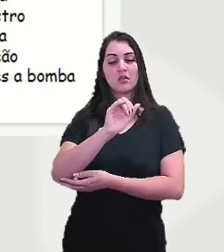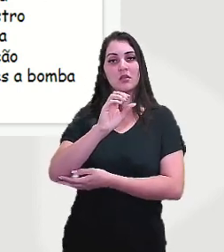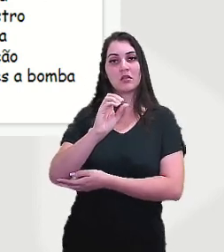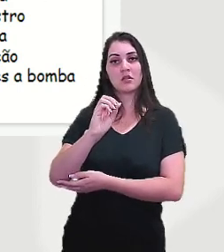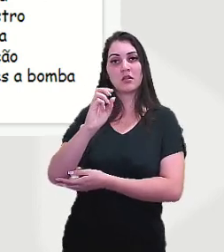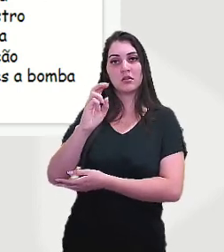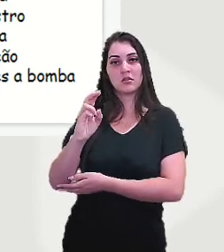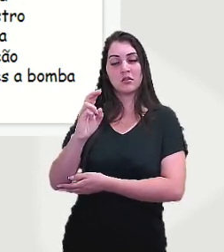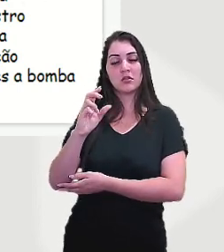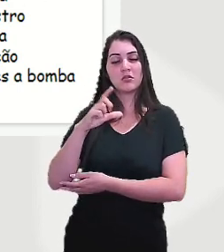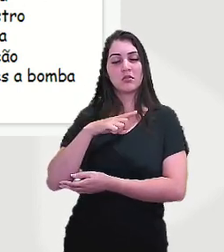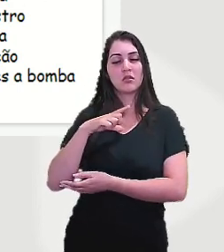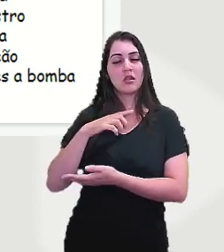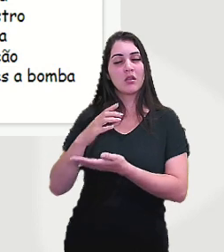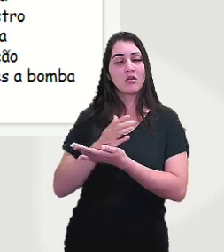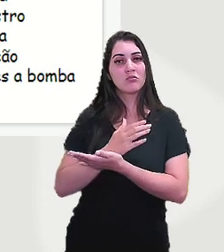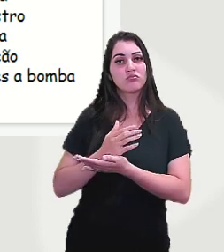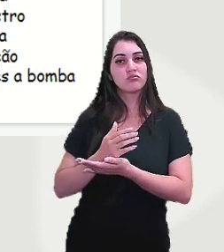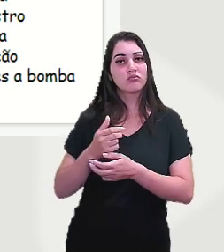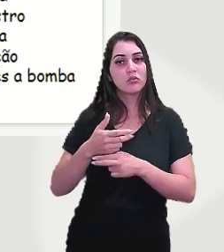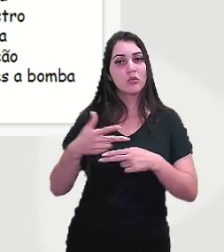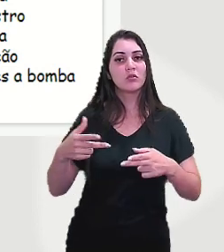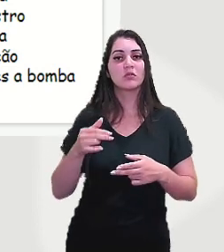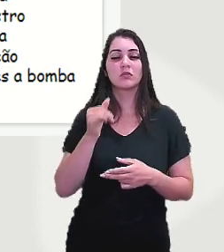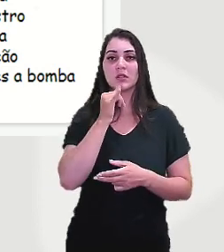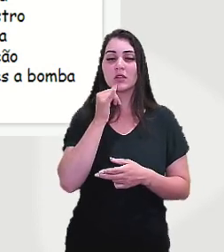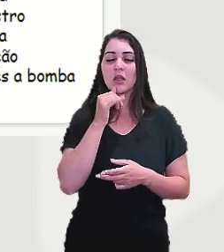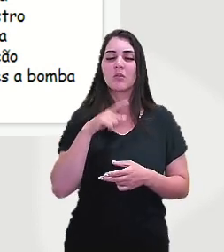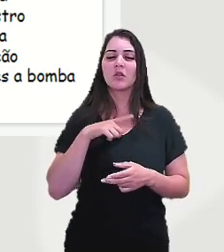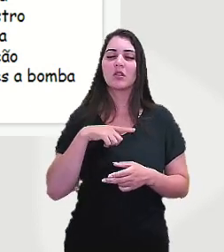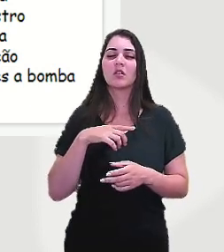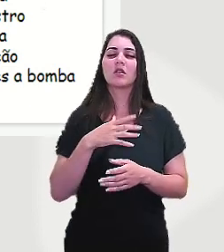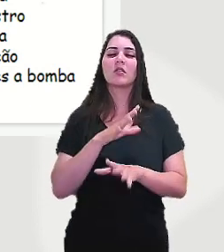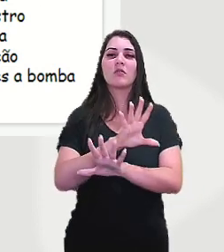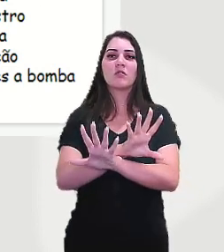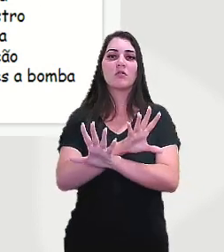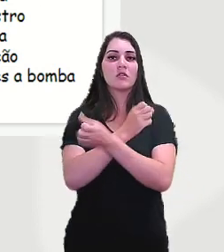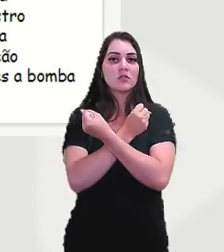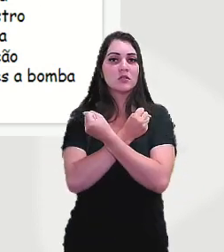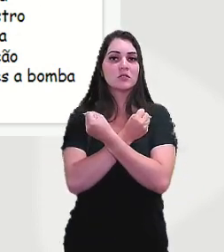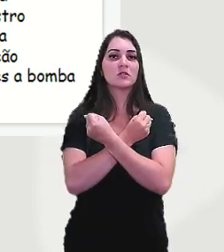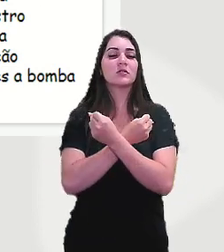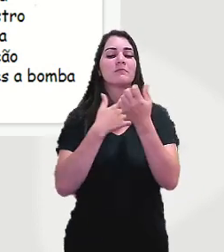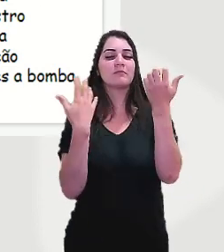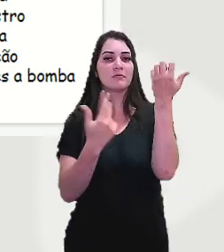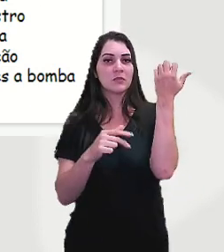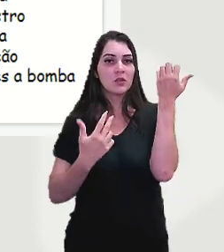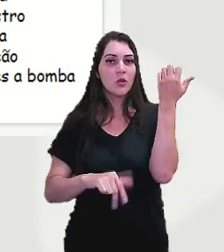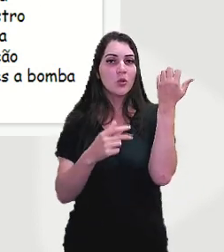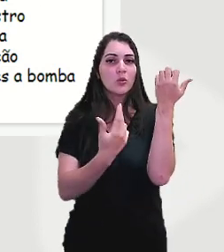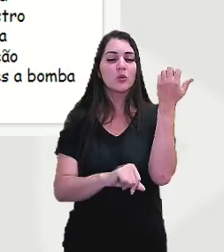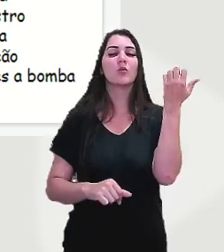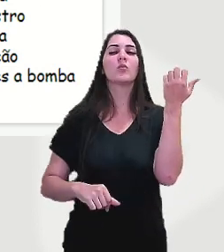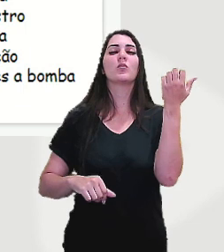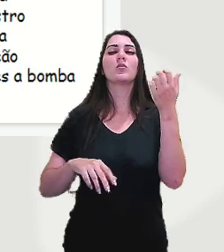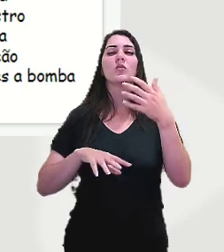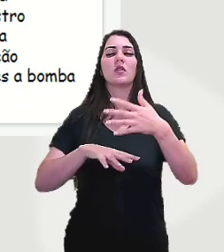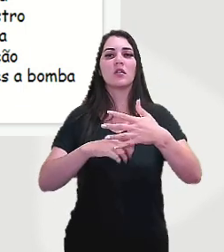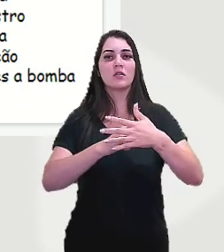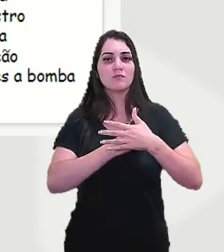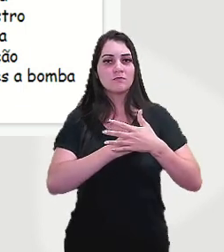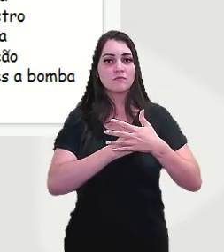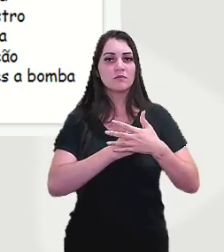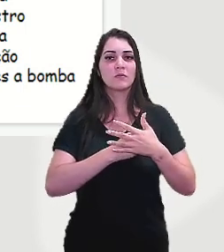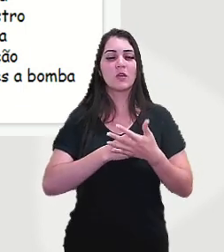institucionais, que previam censuras, previa tortura, sequestro, execuções